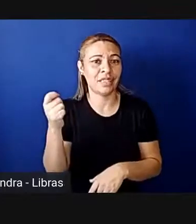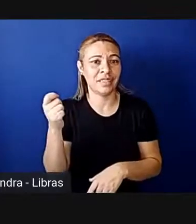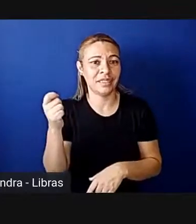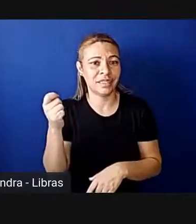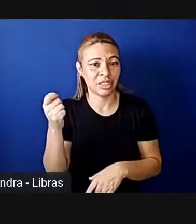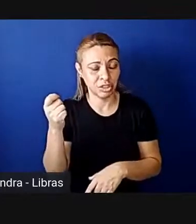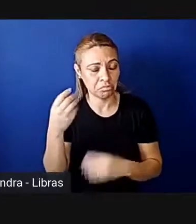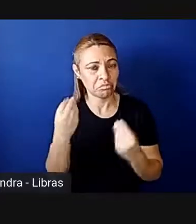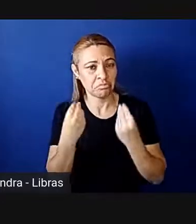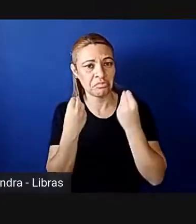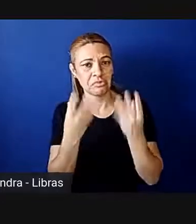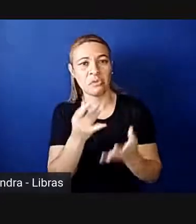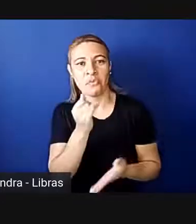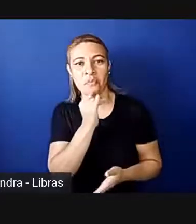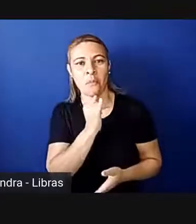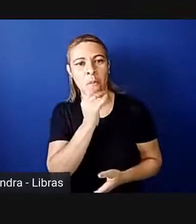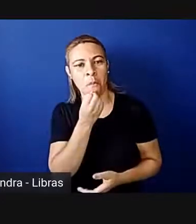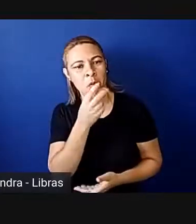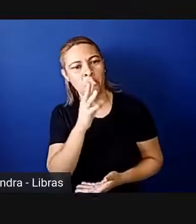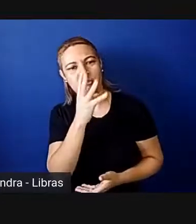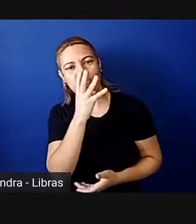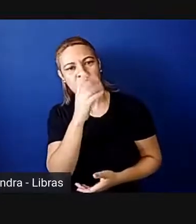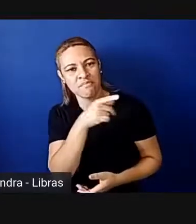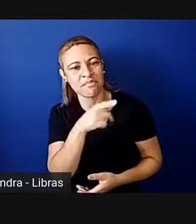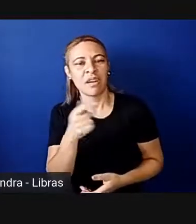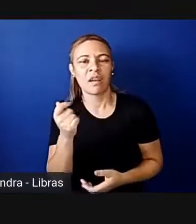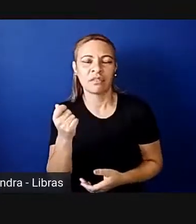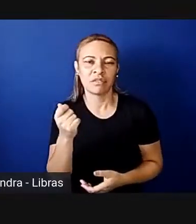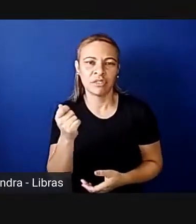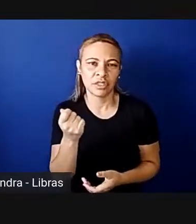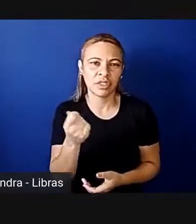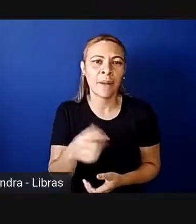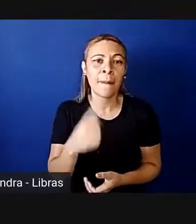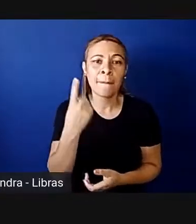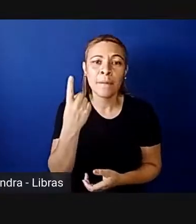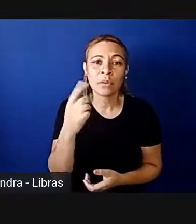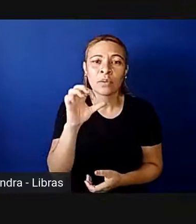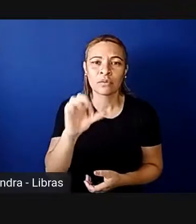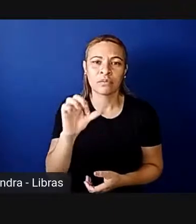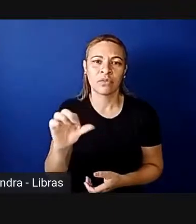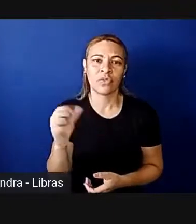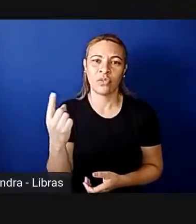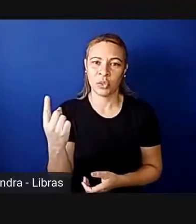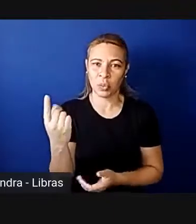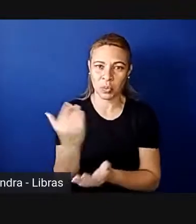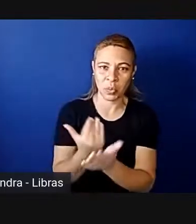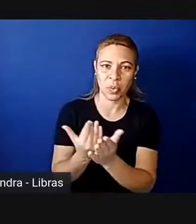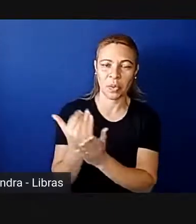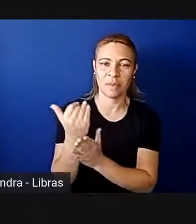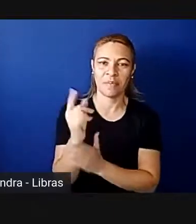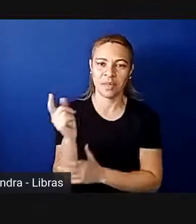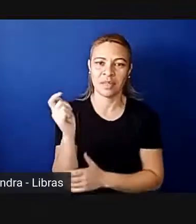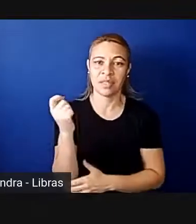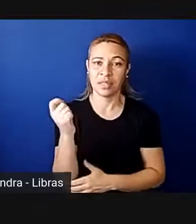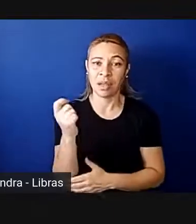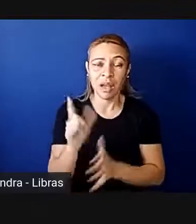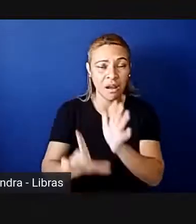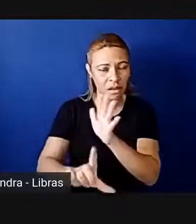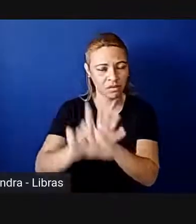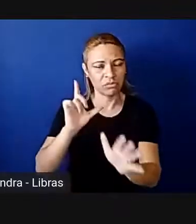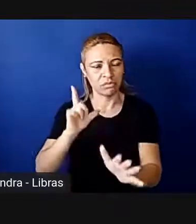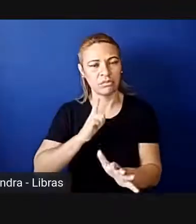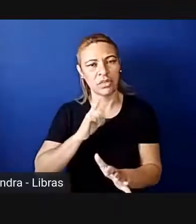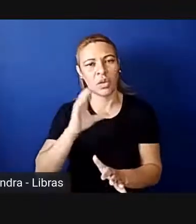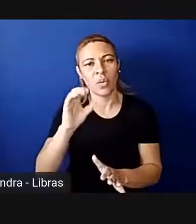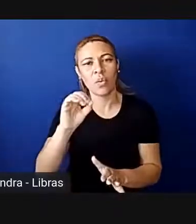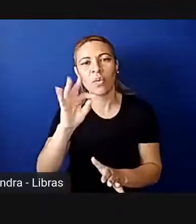a esse respeito, né, a Argentina adotou em 1991, antes disso, haviam cotas não legisladas, que eram